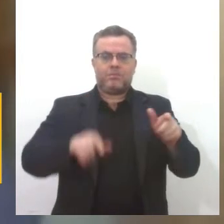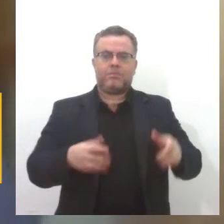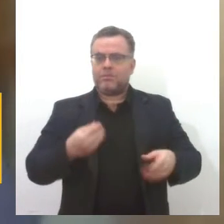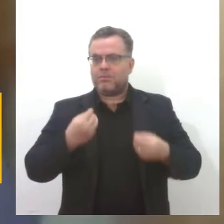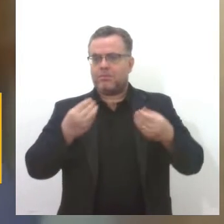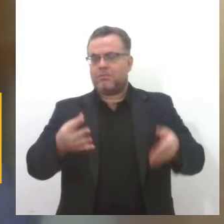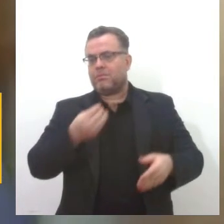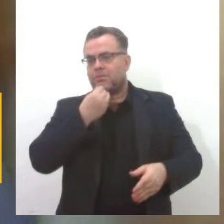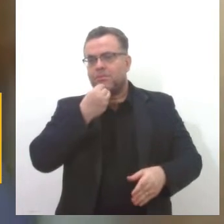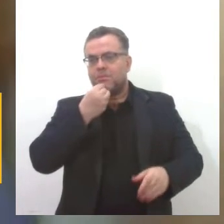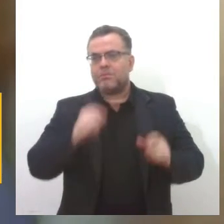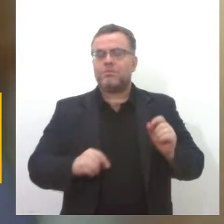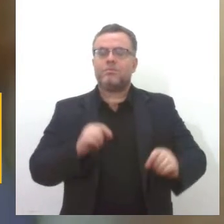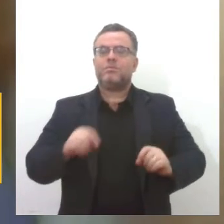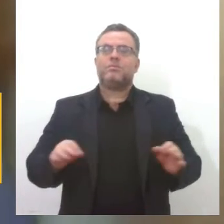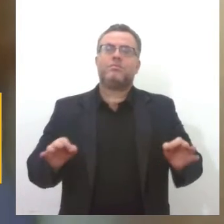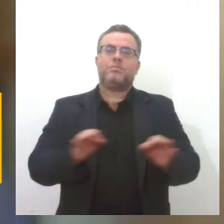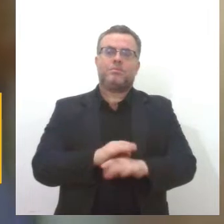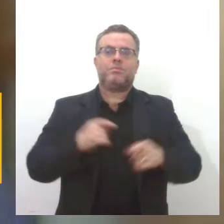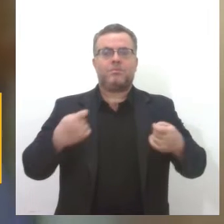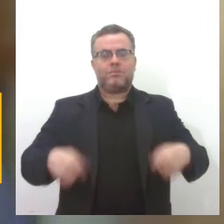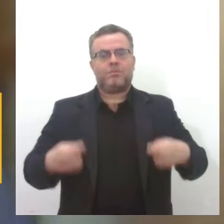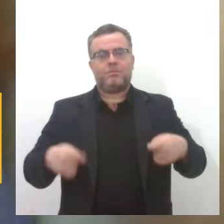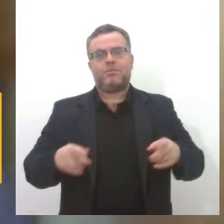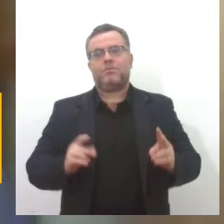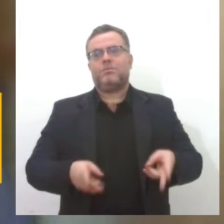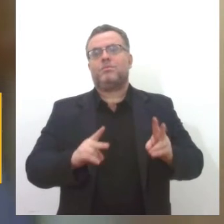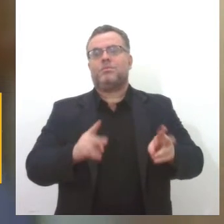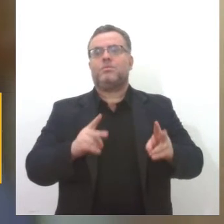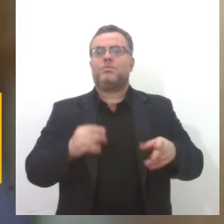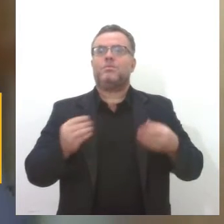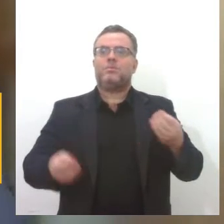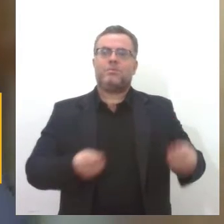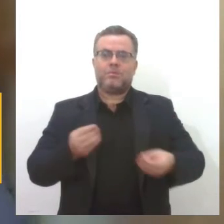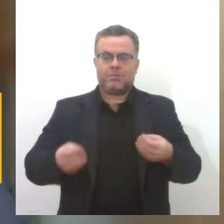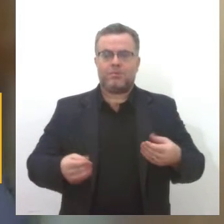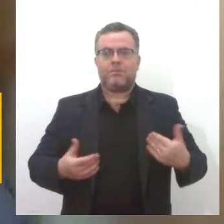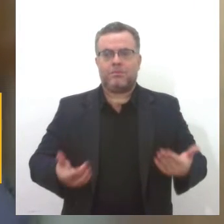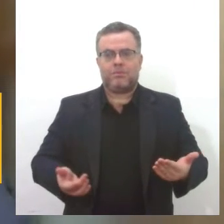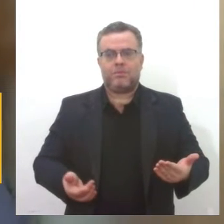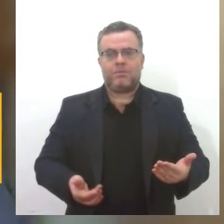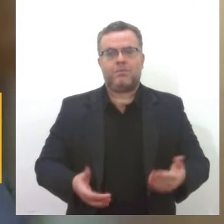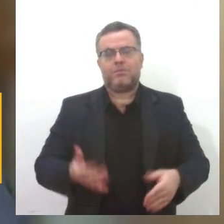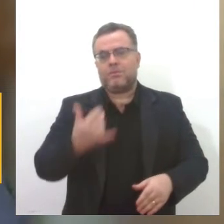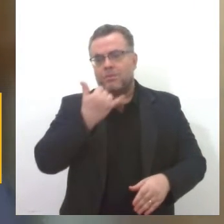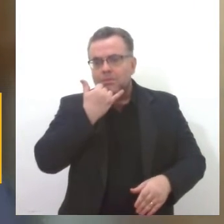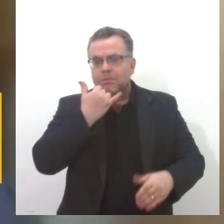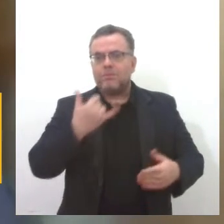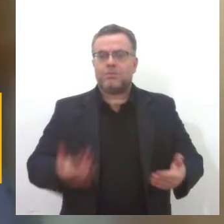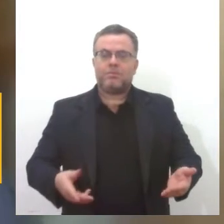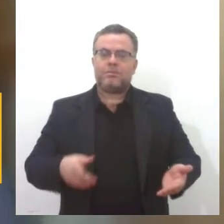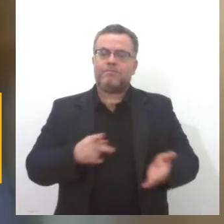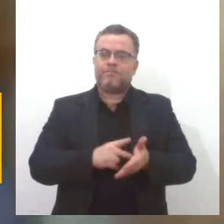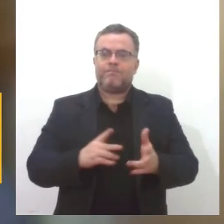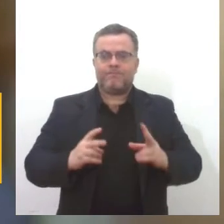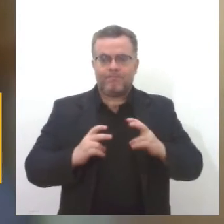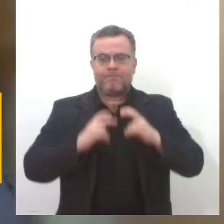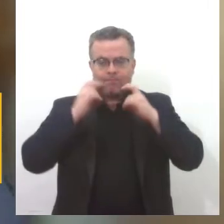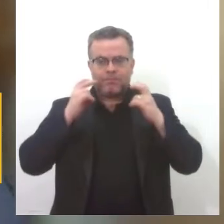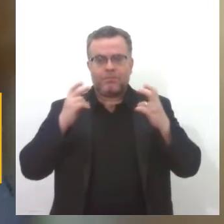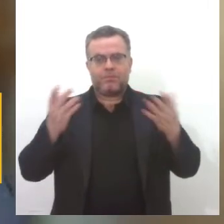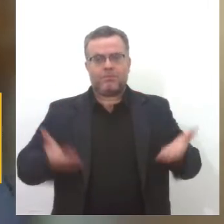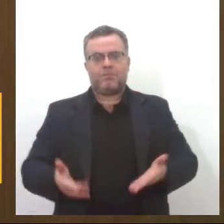conquistas, e precisa também trabalhar com a política de fortalecimento sobre a questão da violência, que infelizmente ainda é um dado vergonhoso dentro das nossas